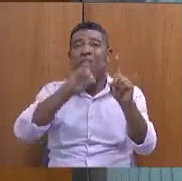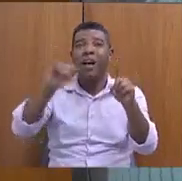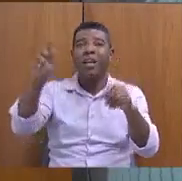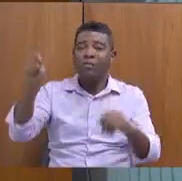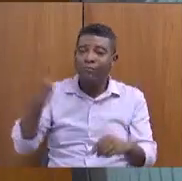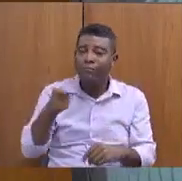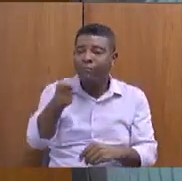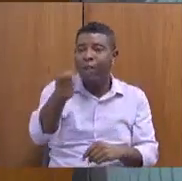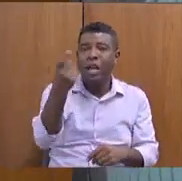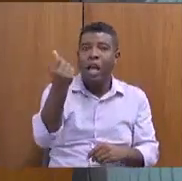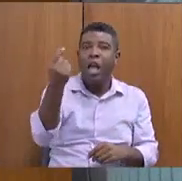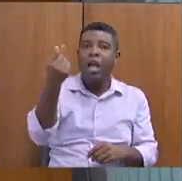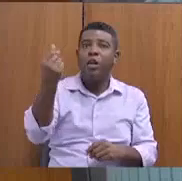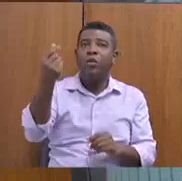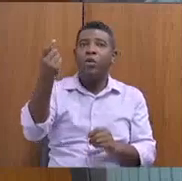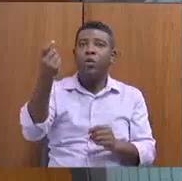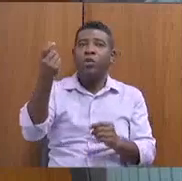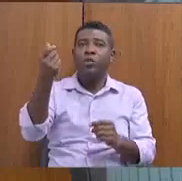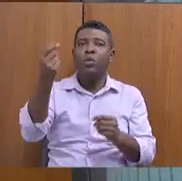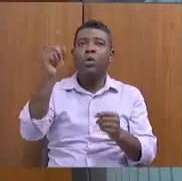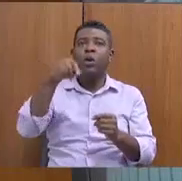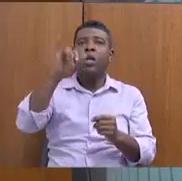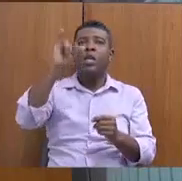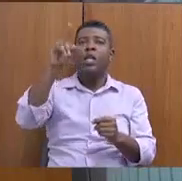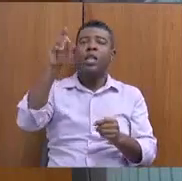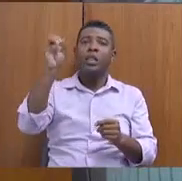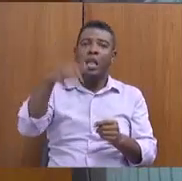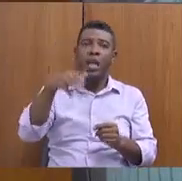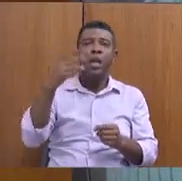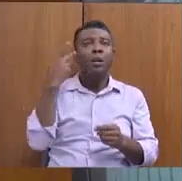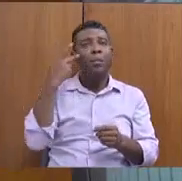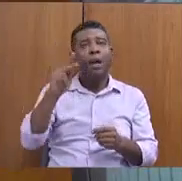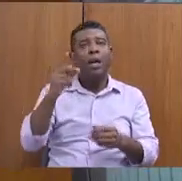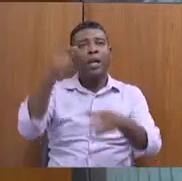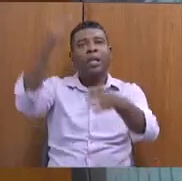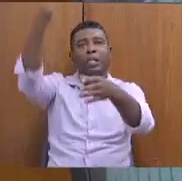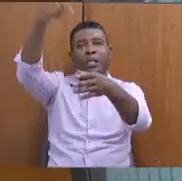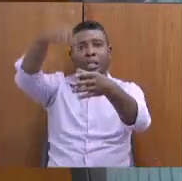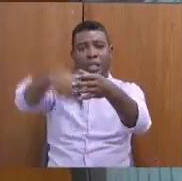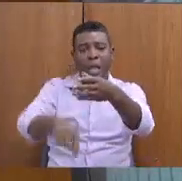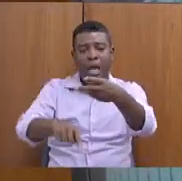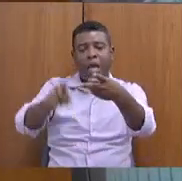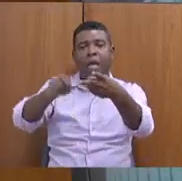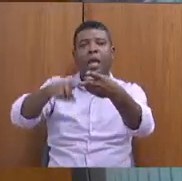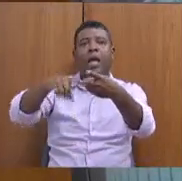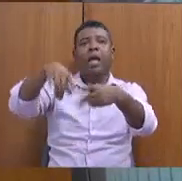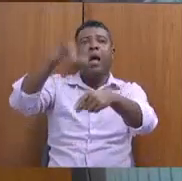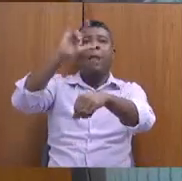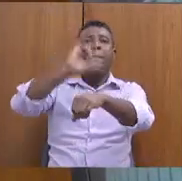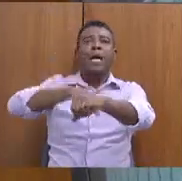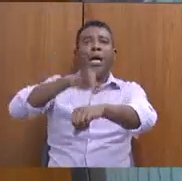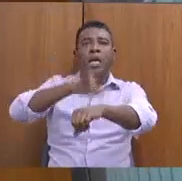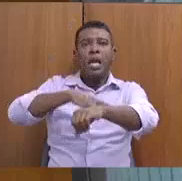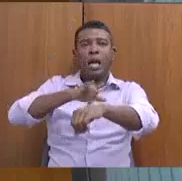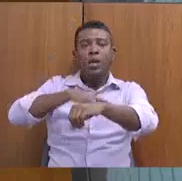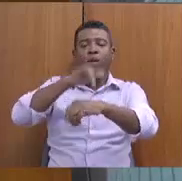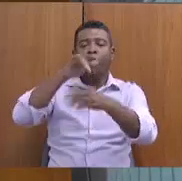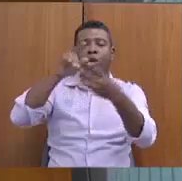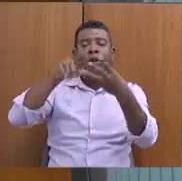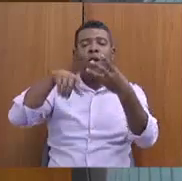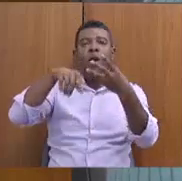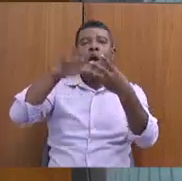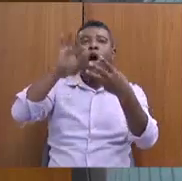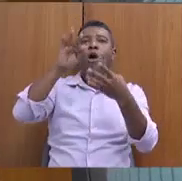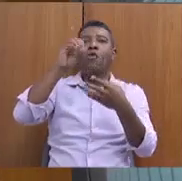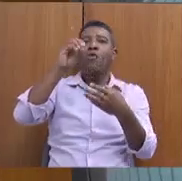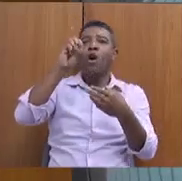IDN para cisternas, para banheiros, fossas sépticas e banheiros, para realizar para